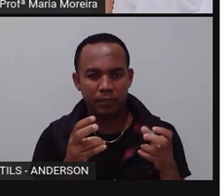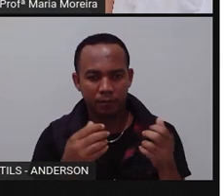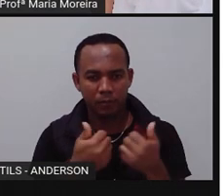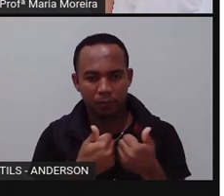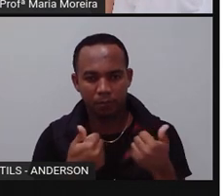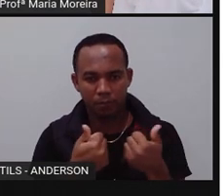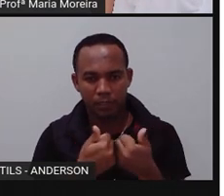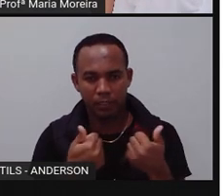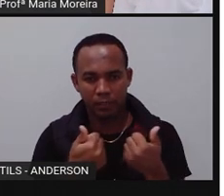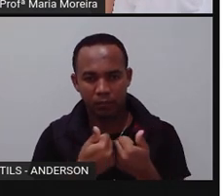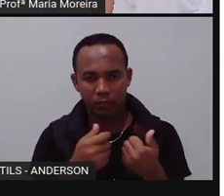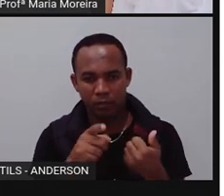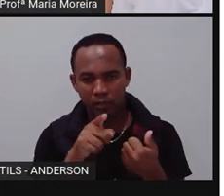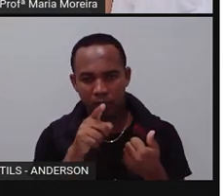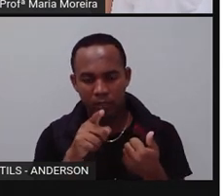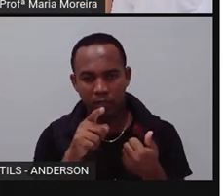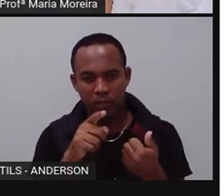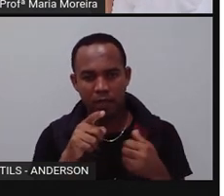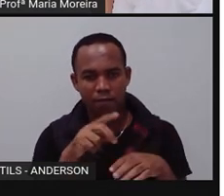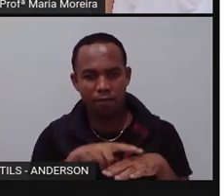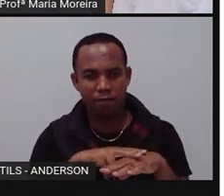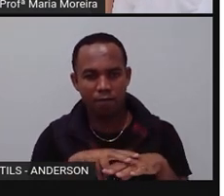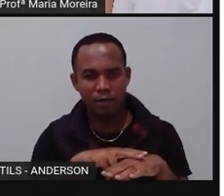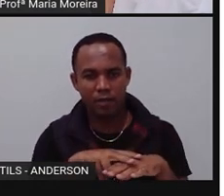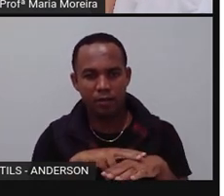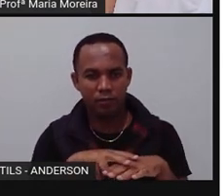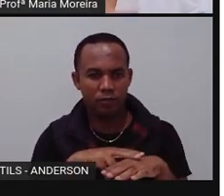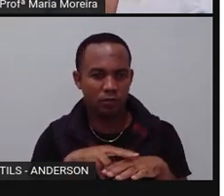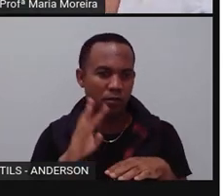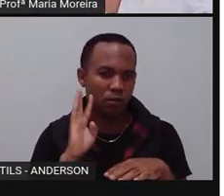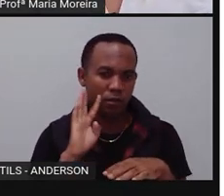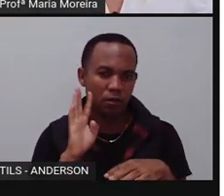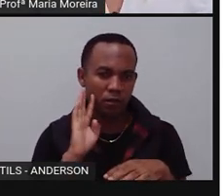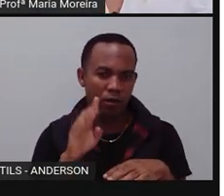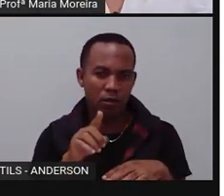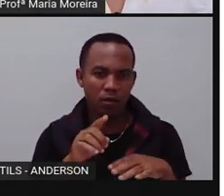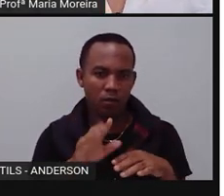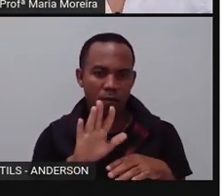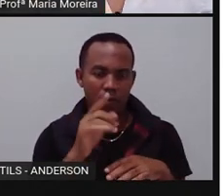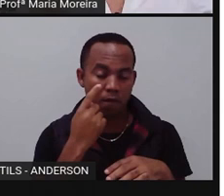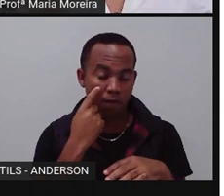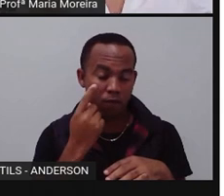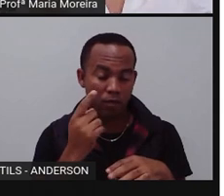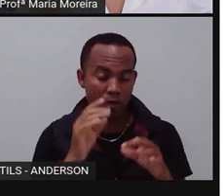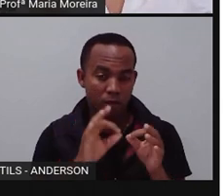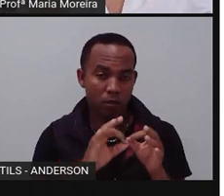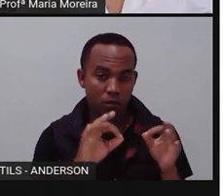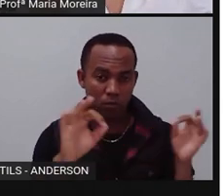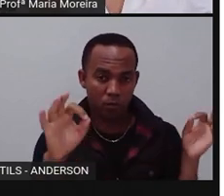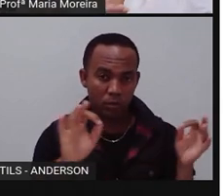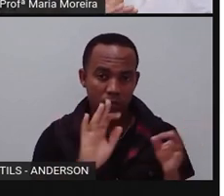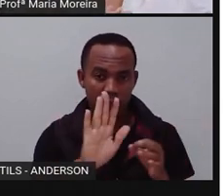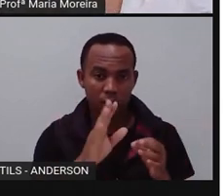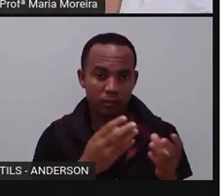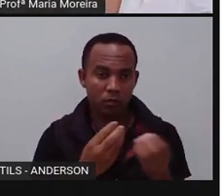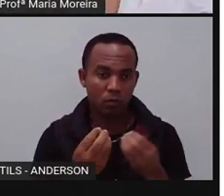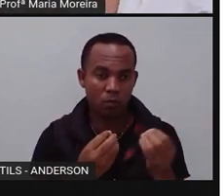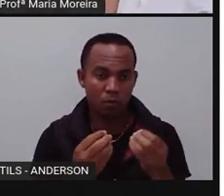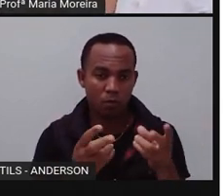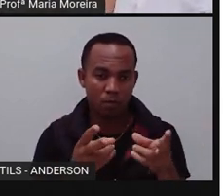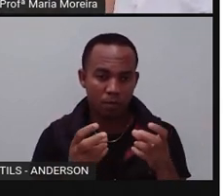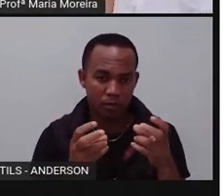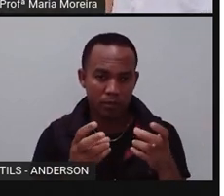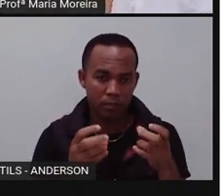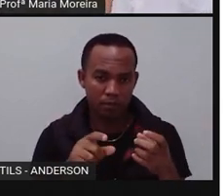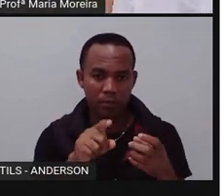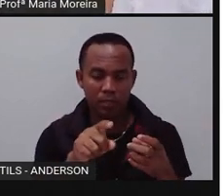Nilo, ele é bem verde, por mais que nessa área mais distante aqui que vocês estão vendo lá em cima, seja um local mais seco, percebam que as margens